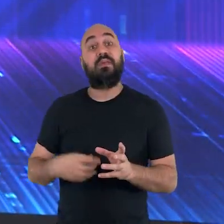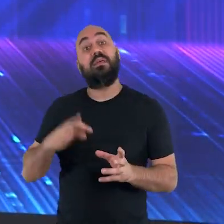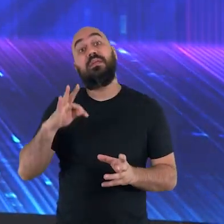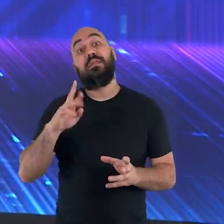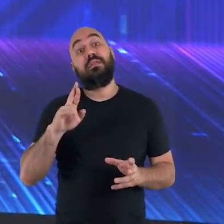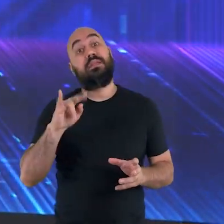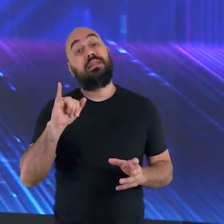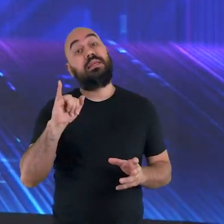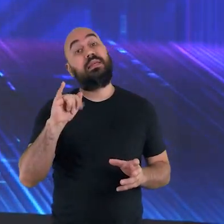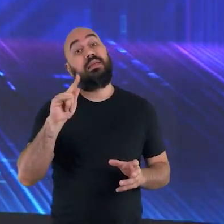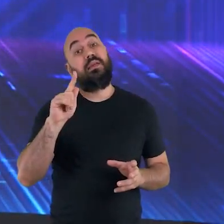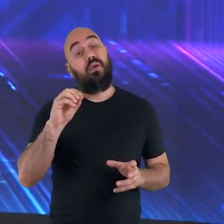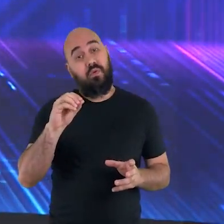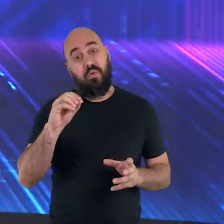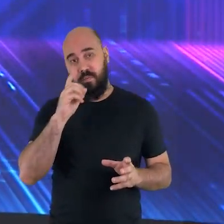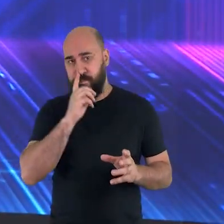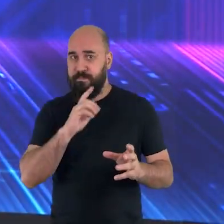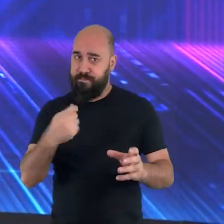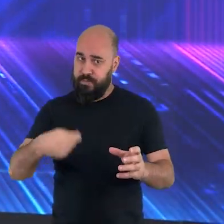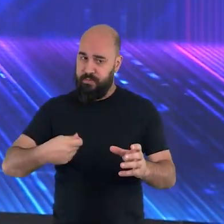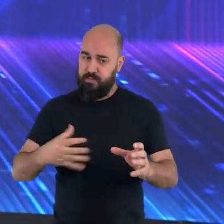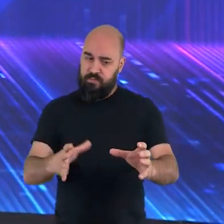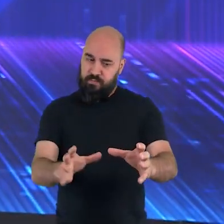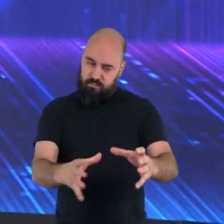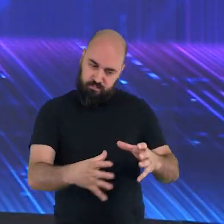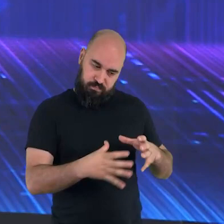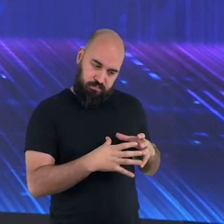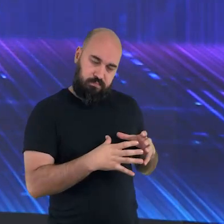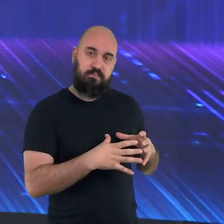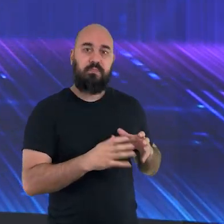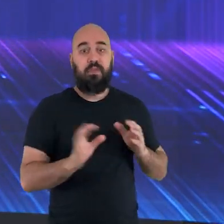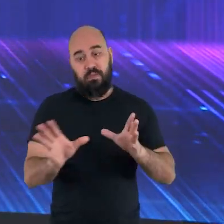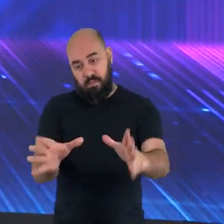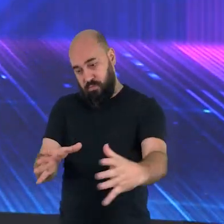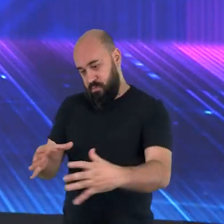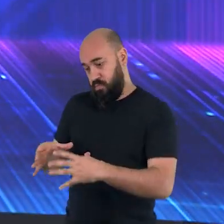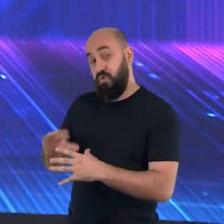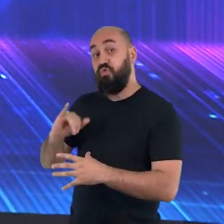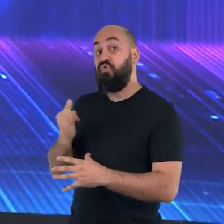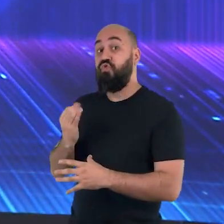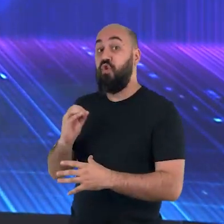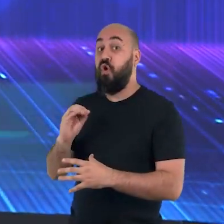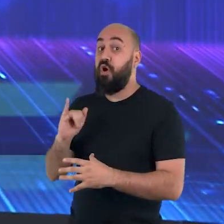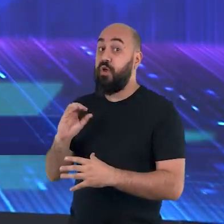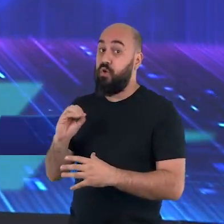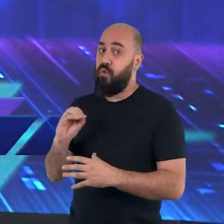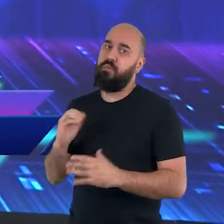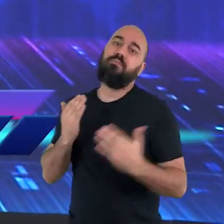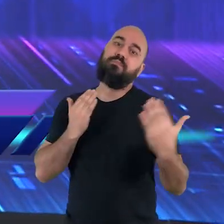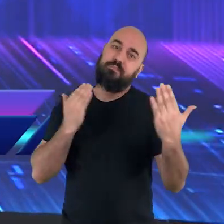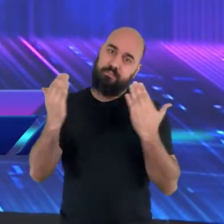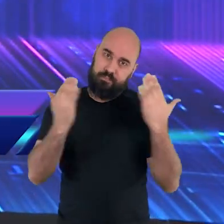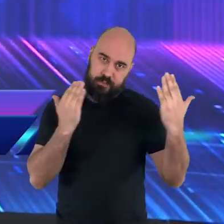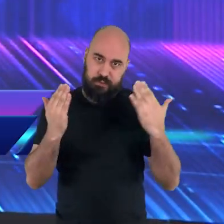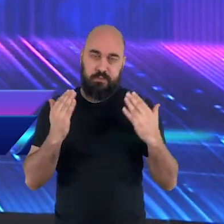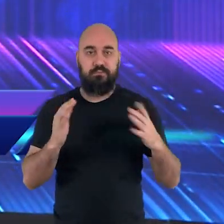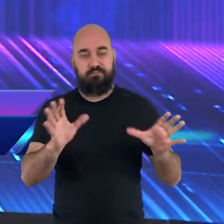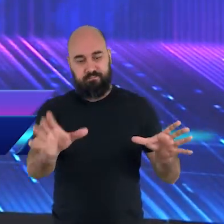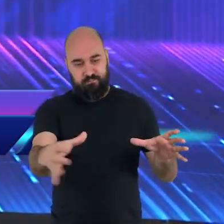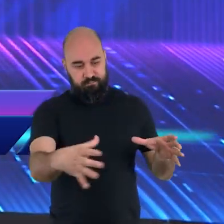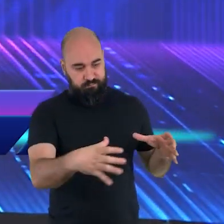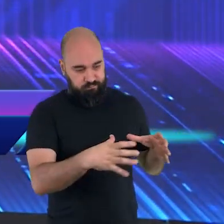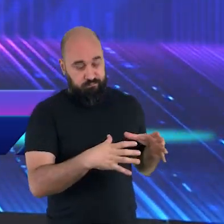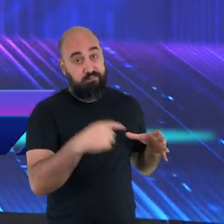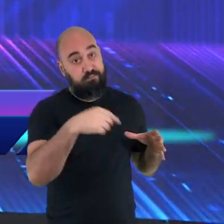separar o joio do trigo. Isso significa, amigo e amiga, que no mundo existem